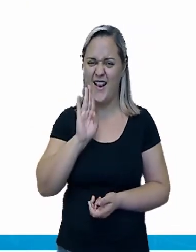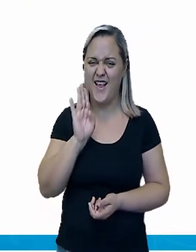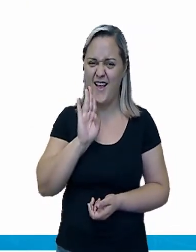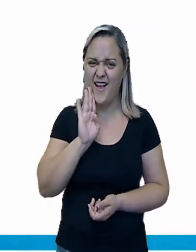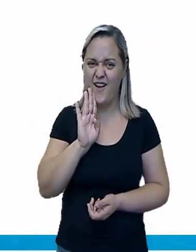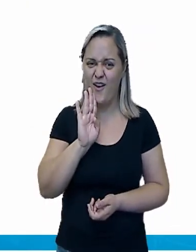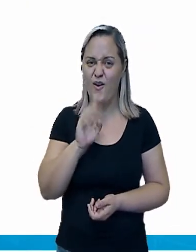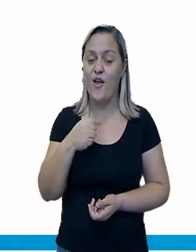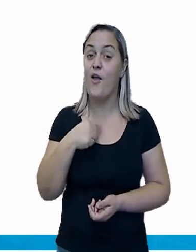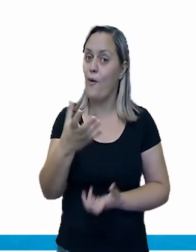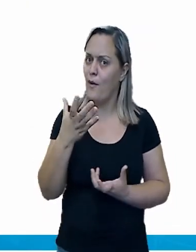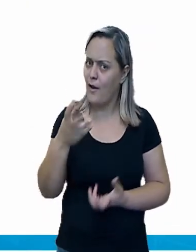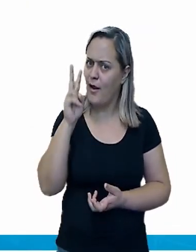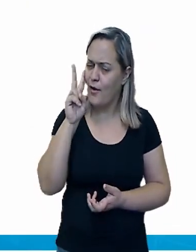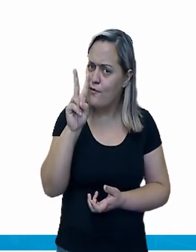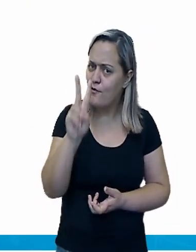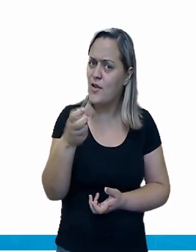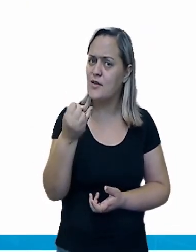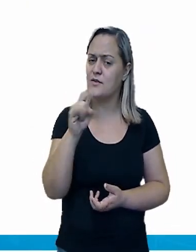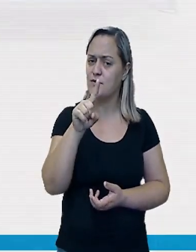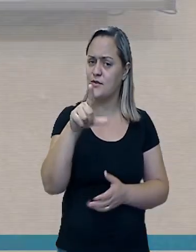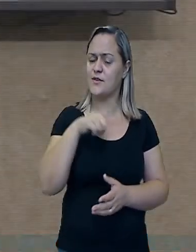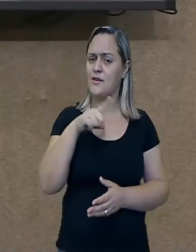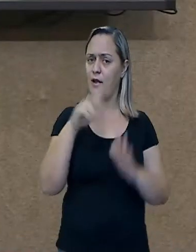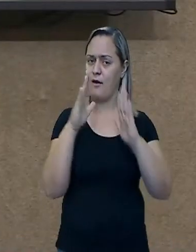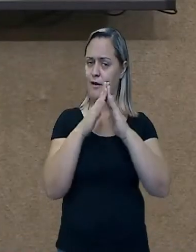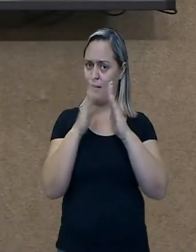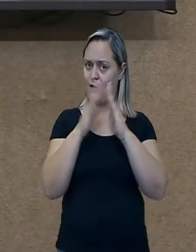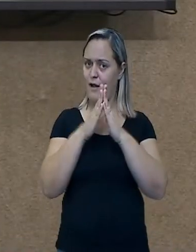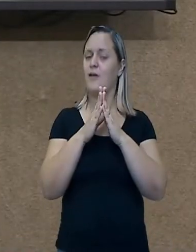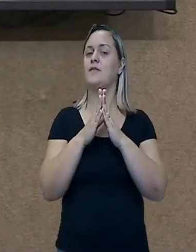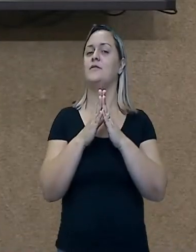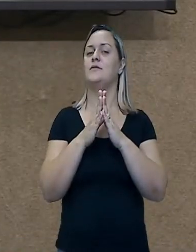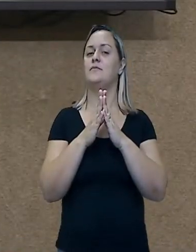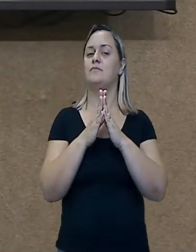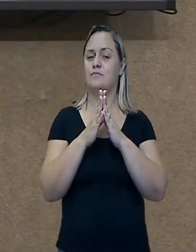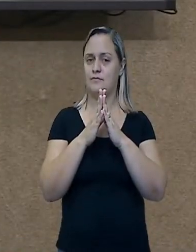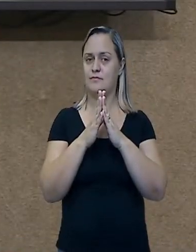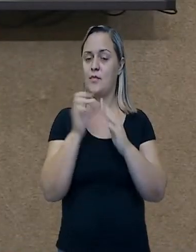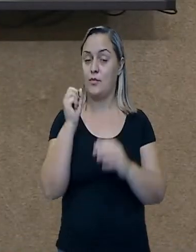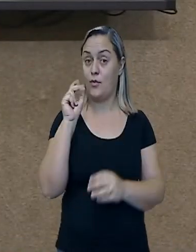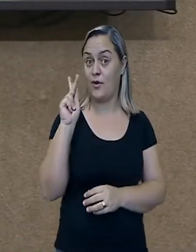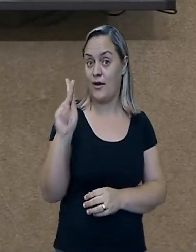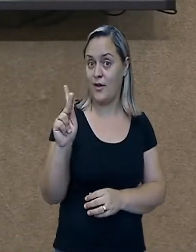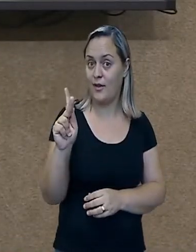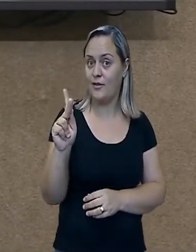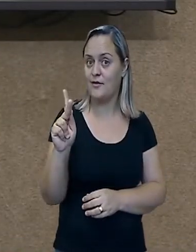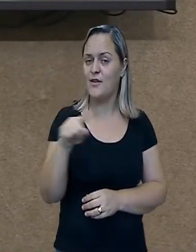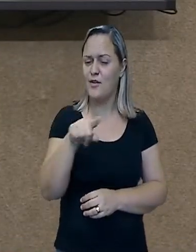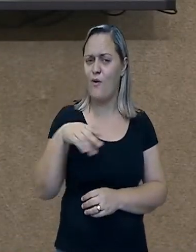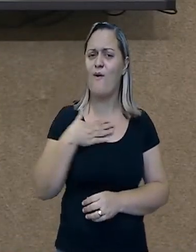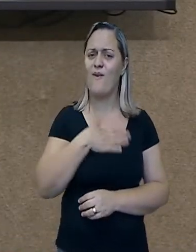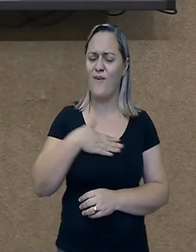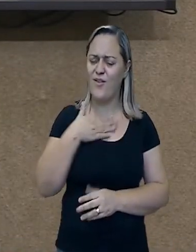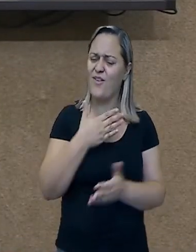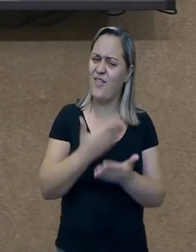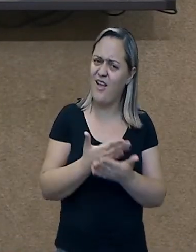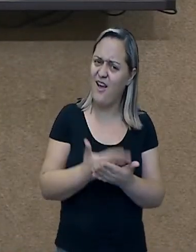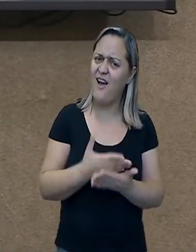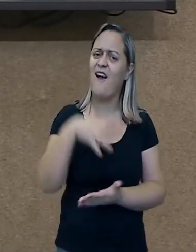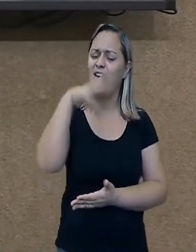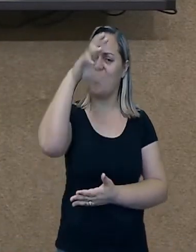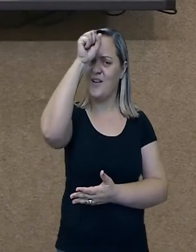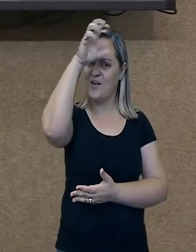cobrar, hein? Eu quero ver lá quem tem o monóculo em casa. Tá ok? Eu espero que vocês tenham gostado dessa aula. Que tenham aprendido um